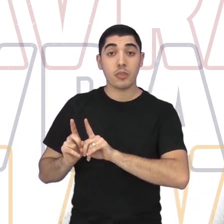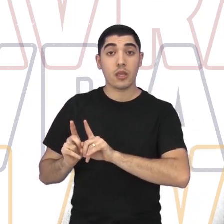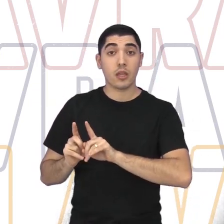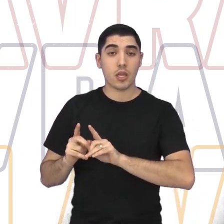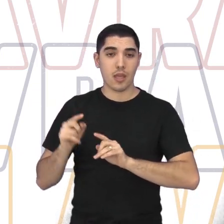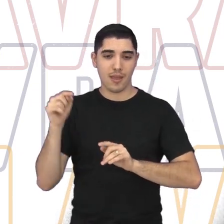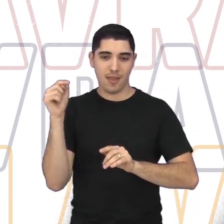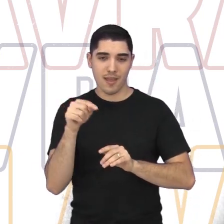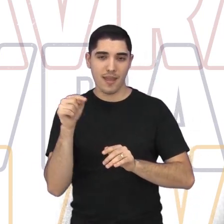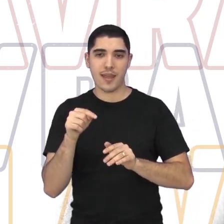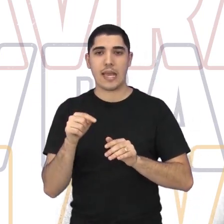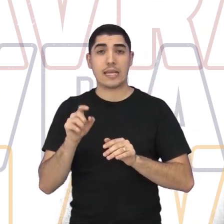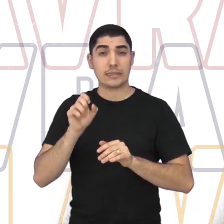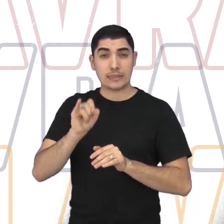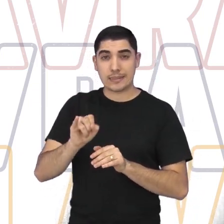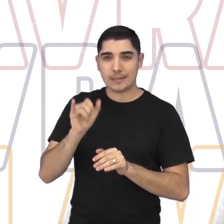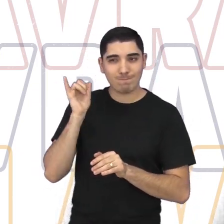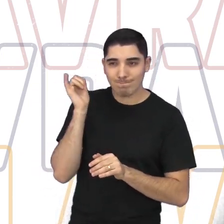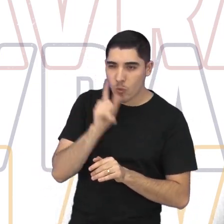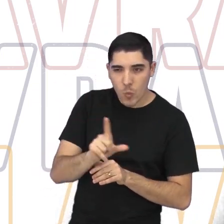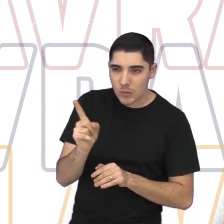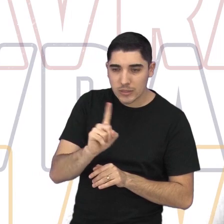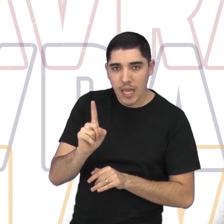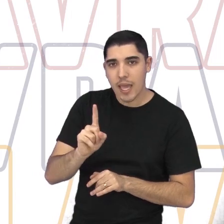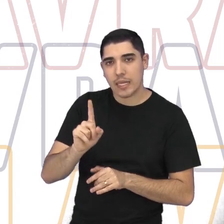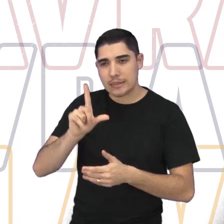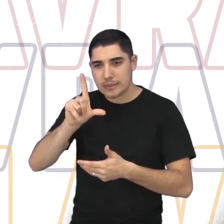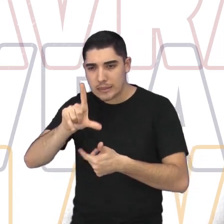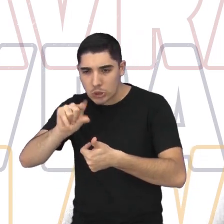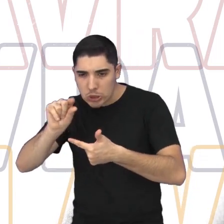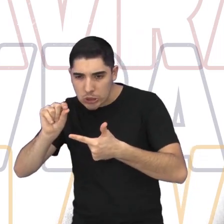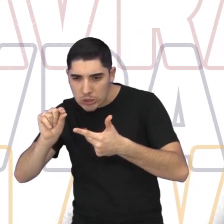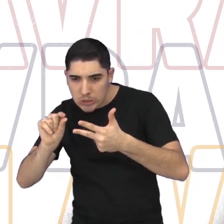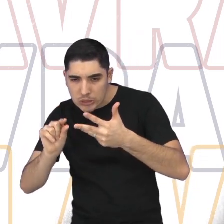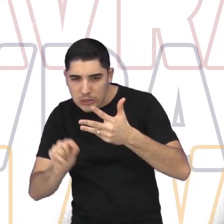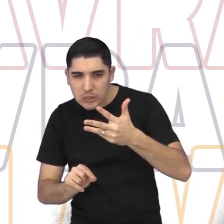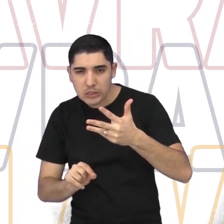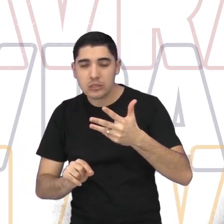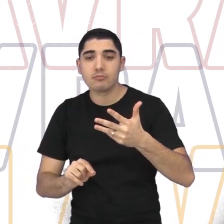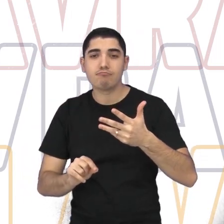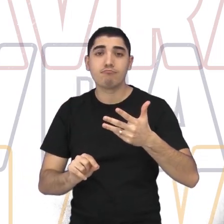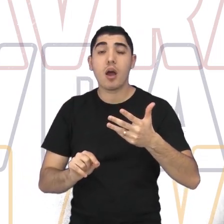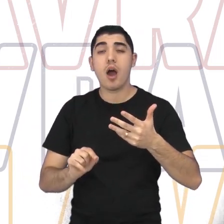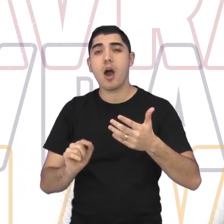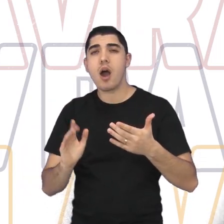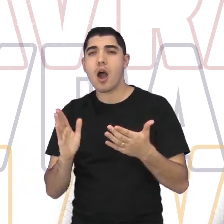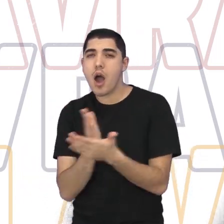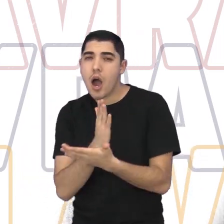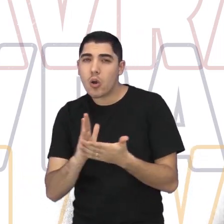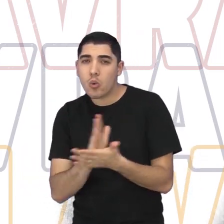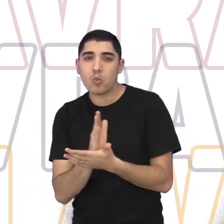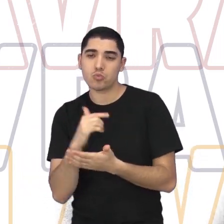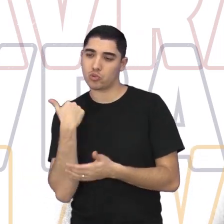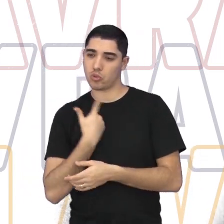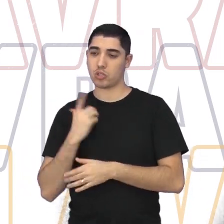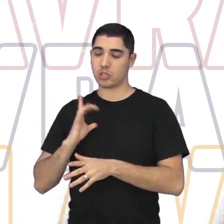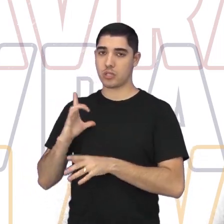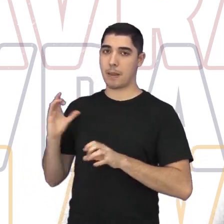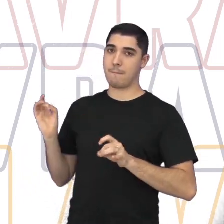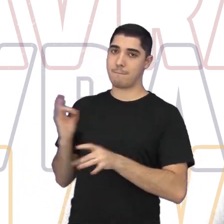arranjos, se a gente não consegue, os arranjos, alguns a gente tem já,